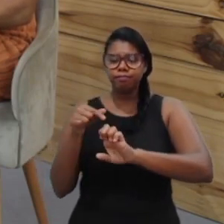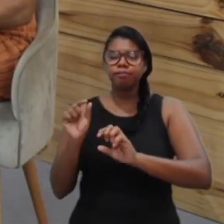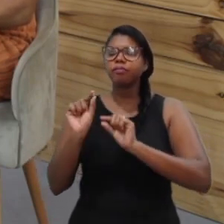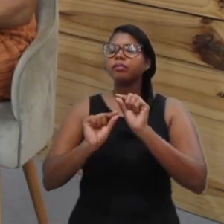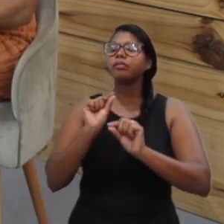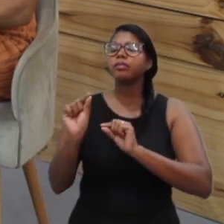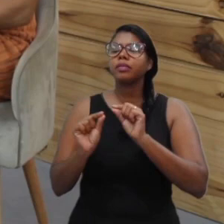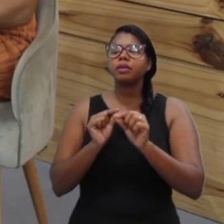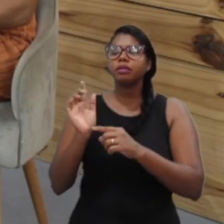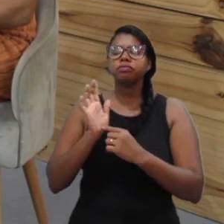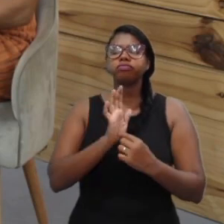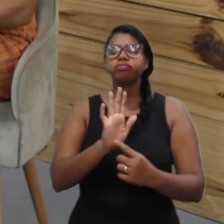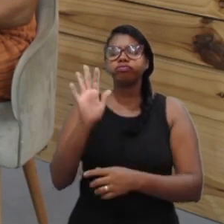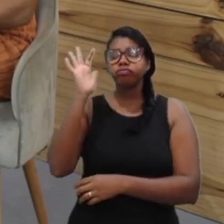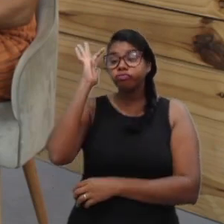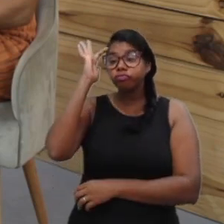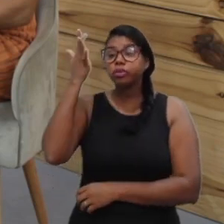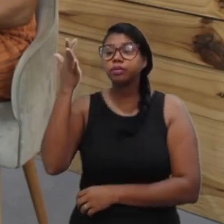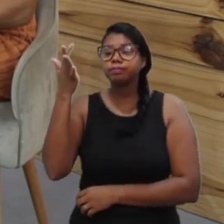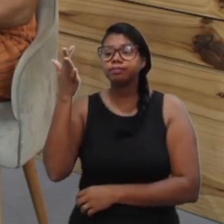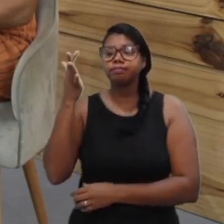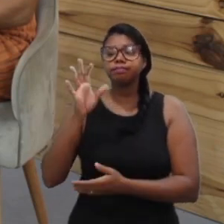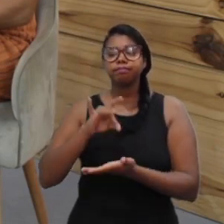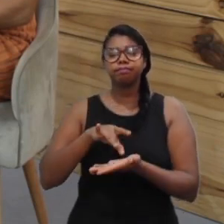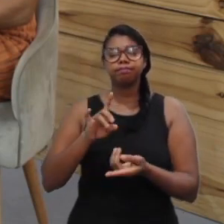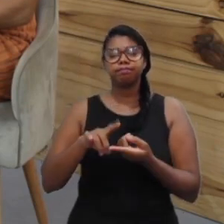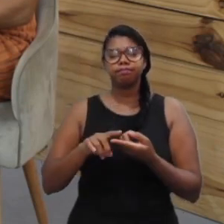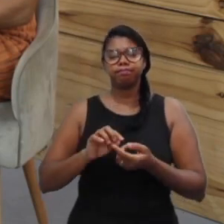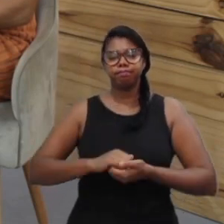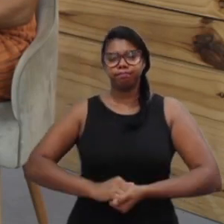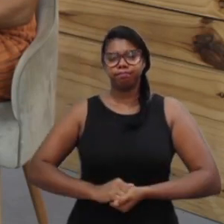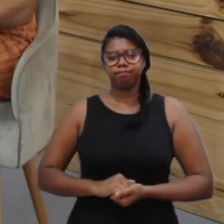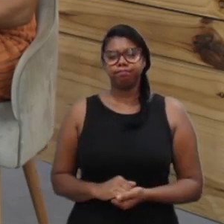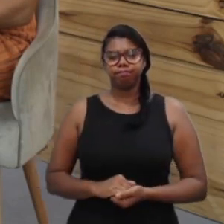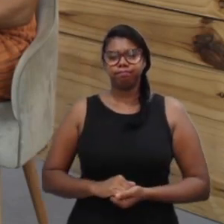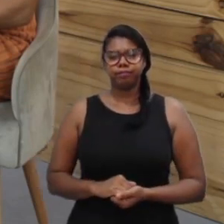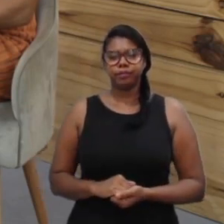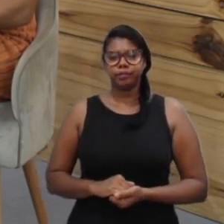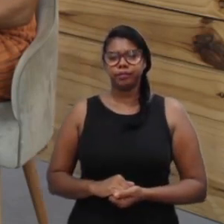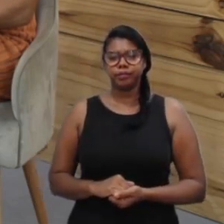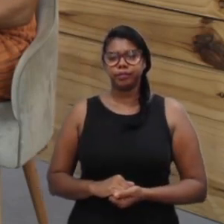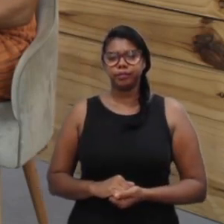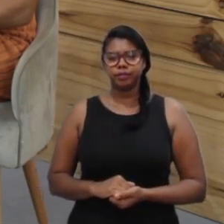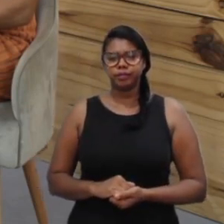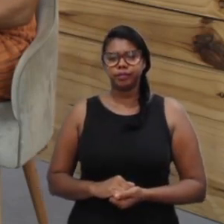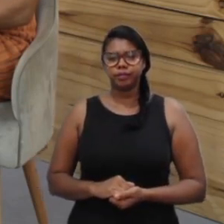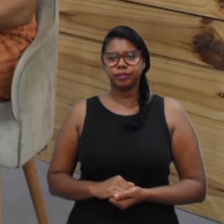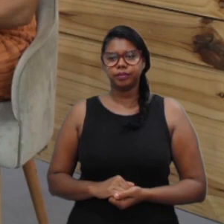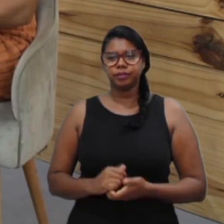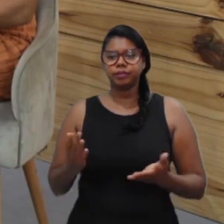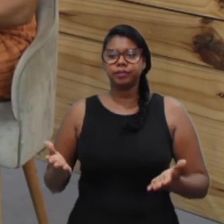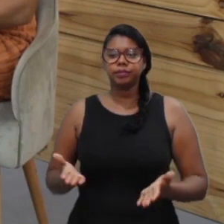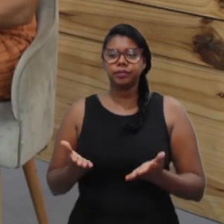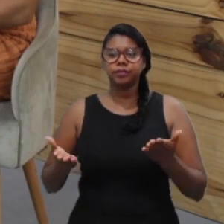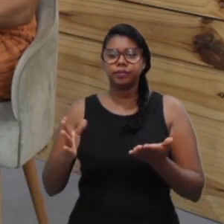levava a tomar essa decisão? Então, é acompanhamento,